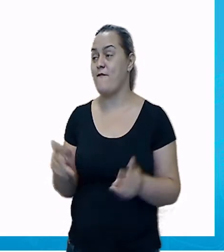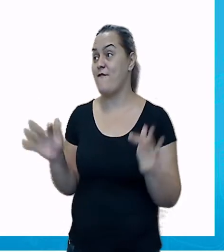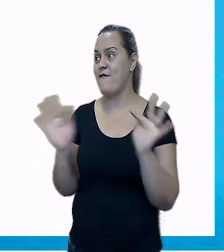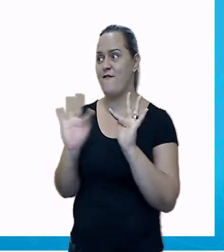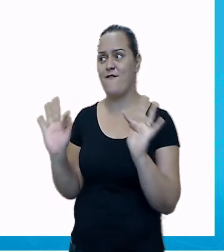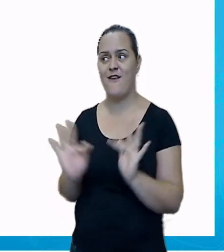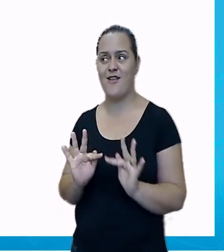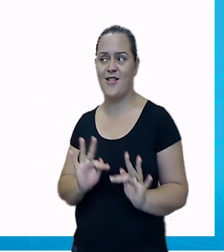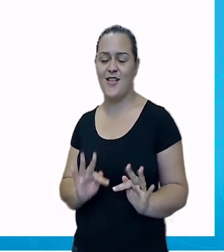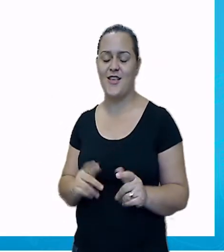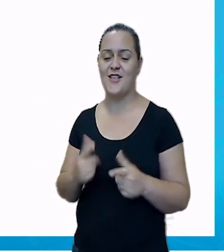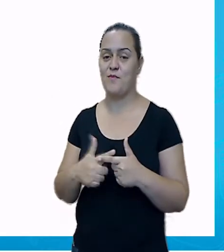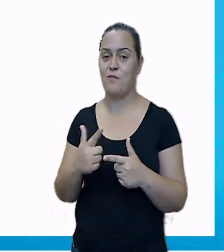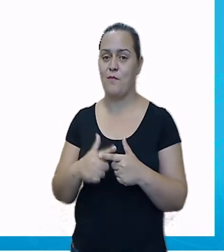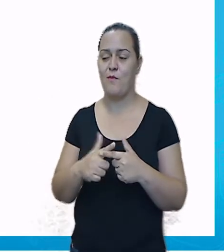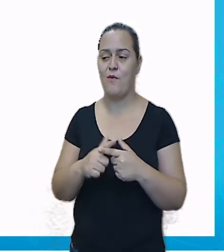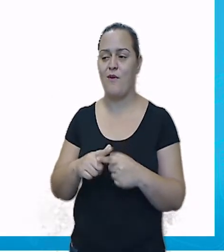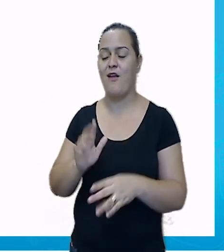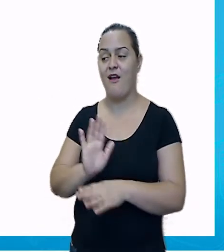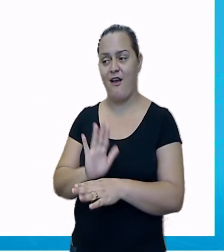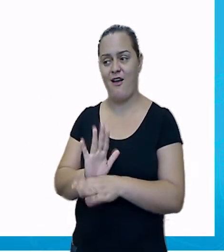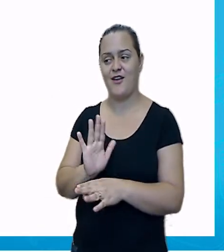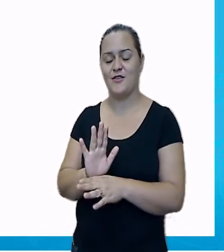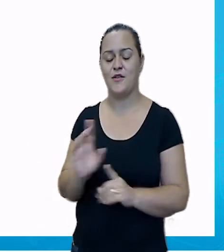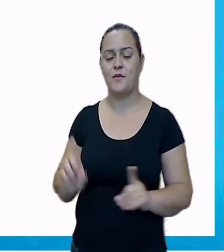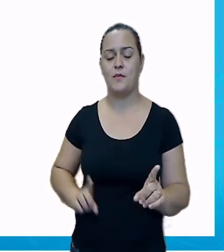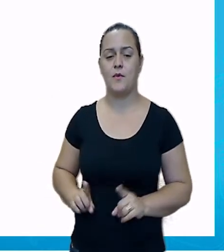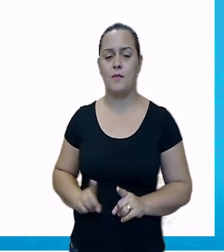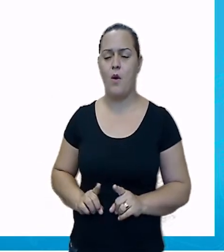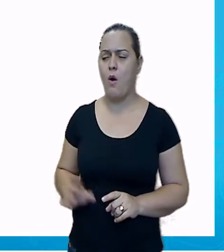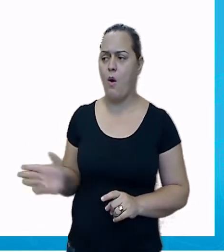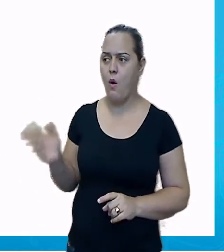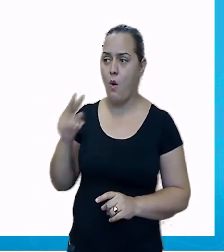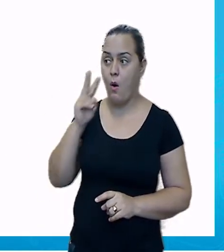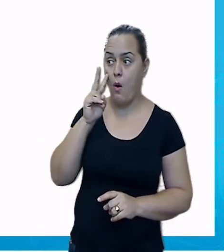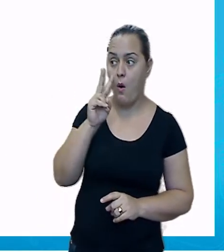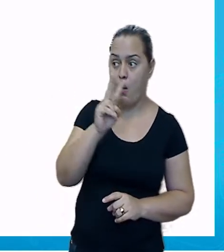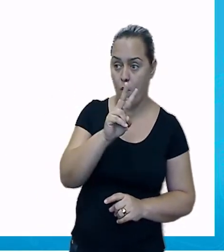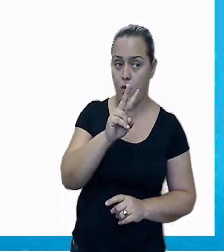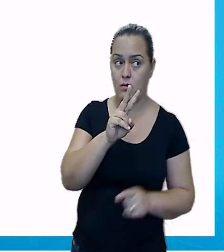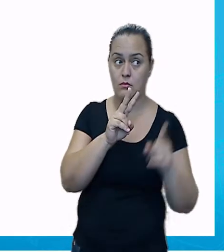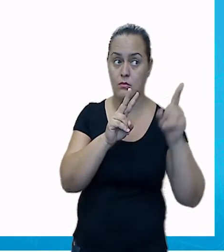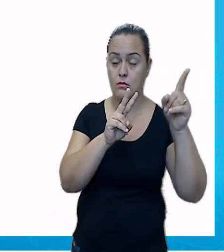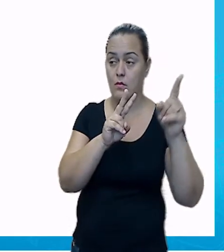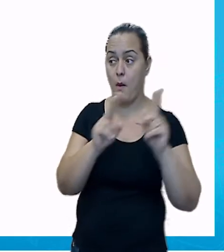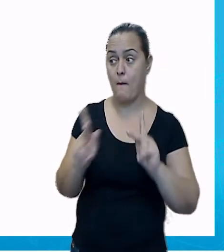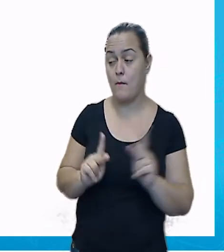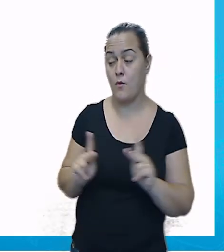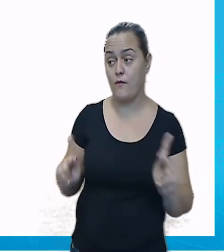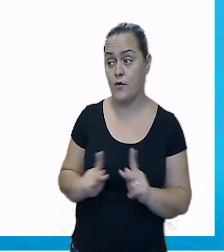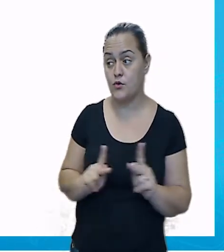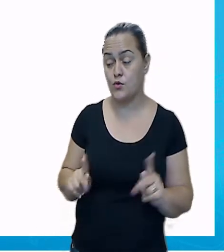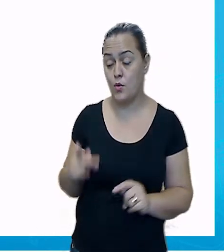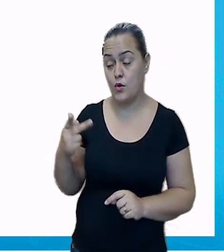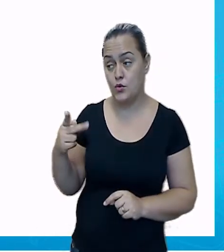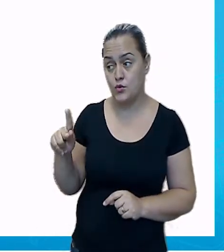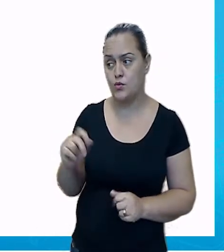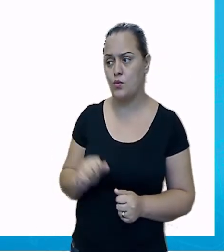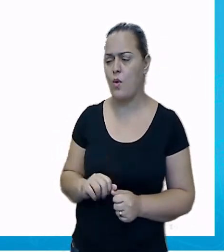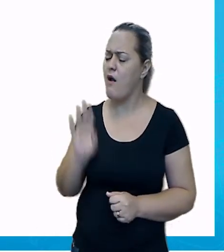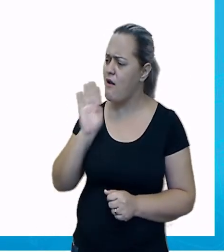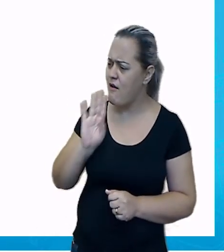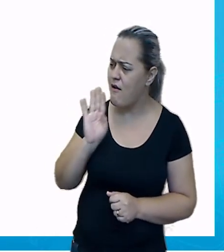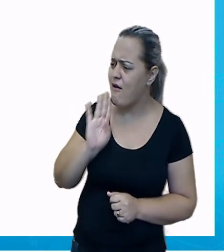Olha, aí está a Mônica, a sua professora. Ela é muito legal. E, além disso, ela